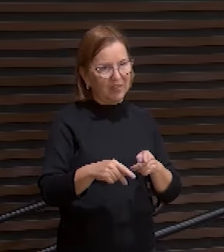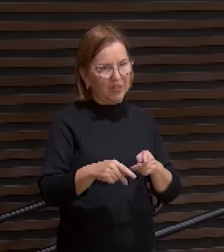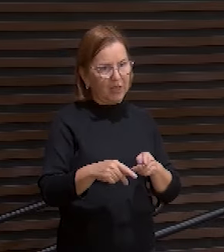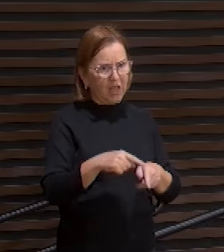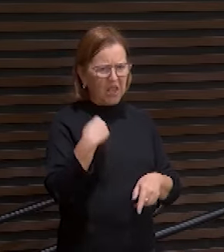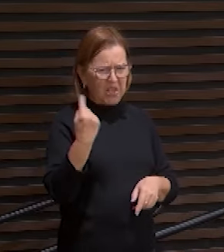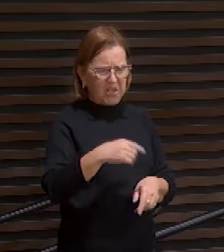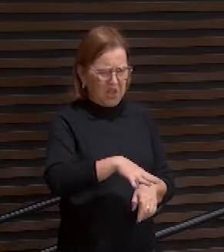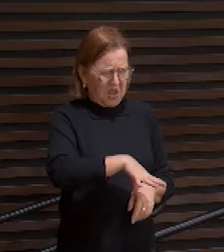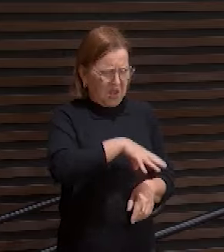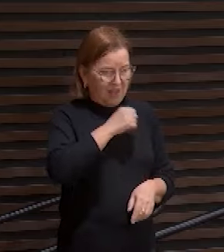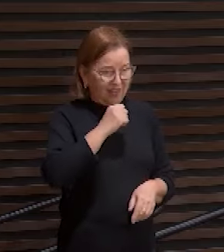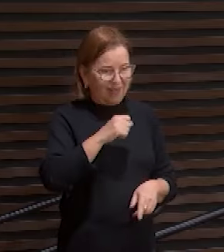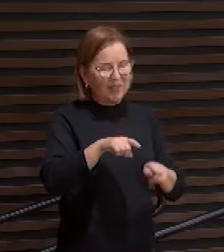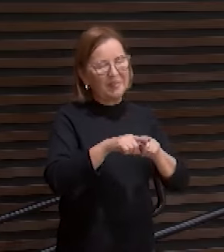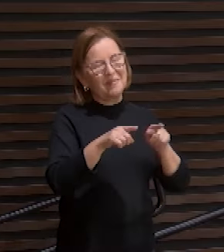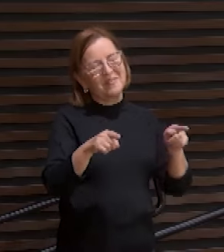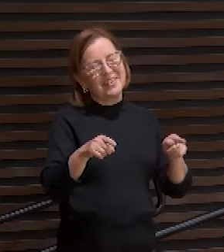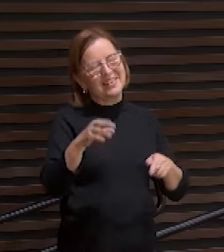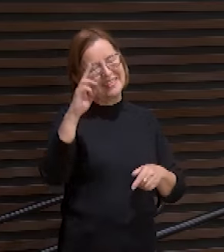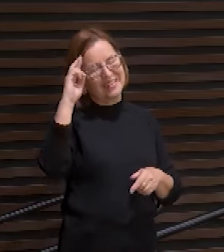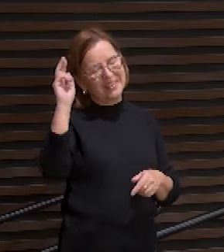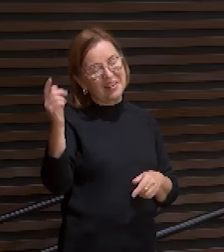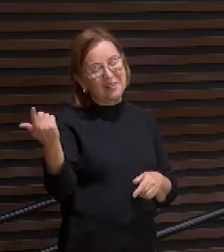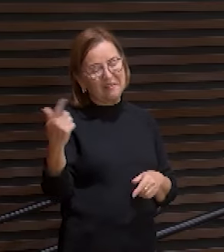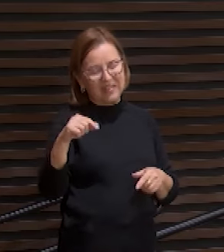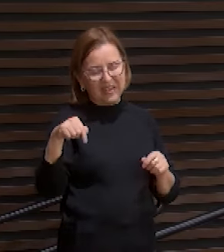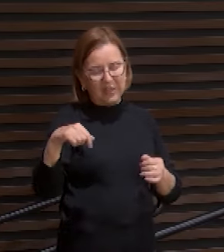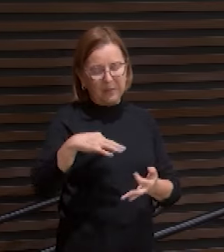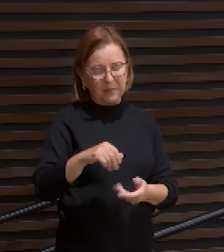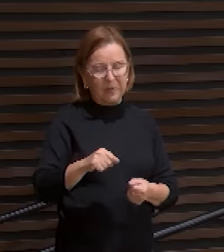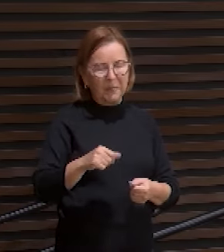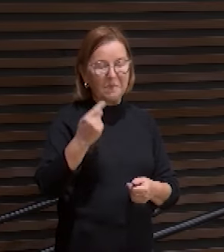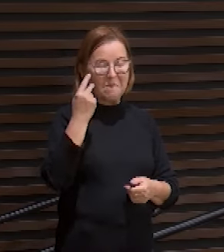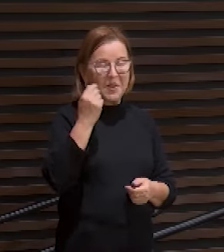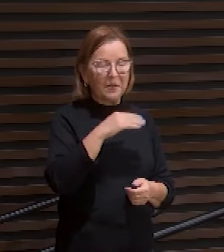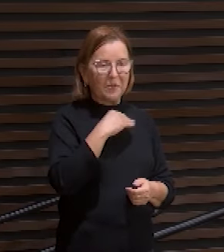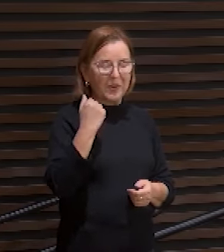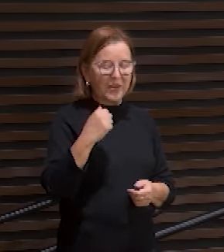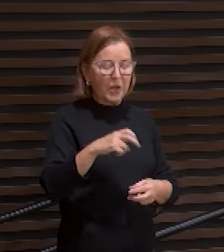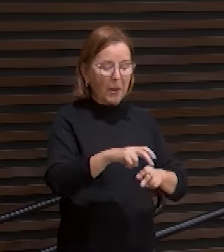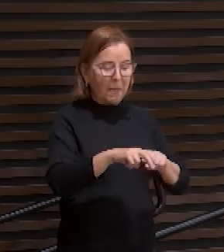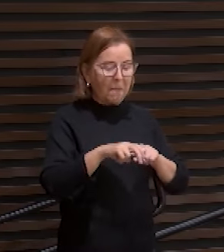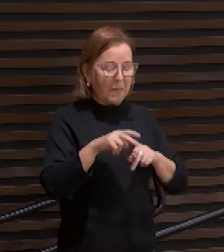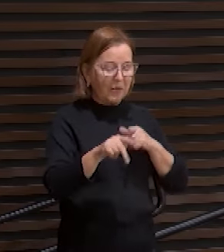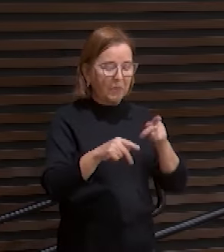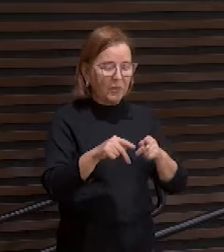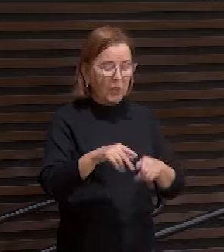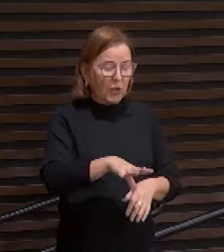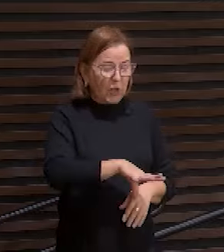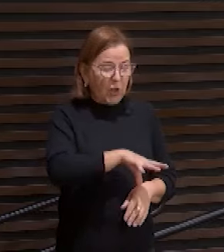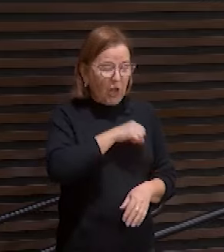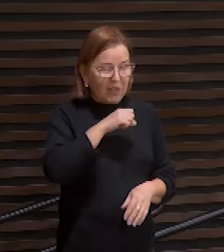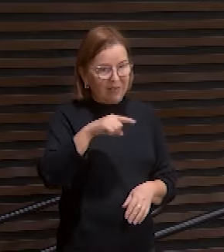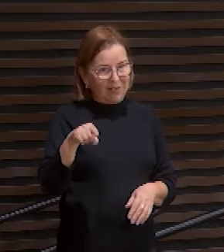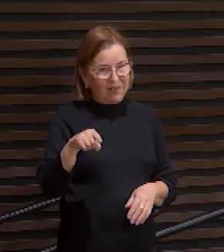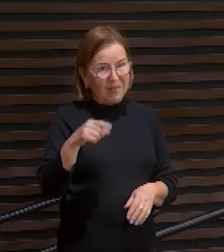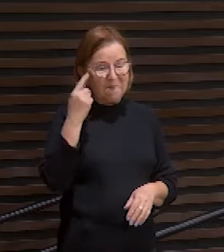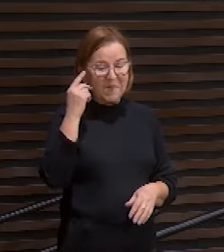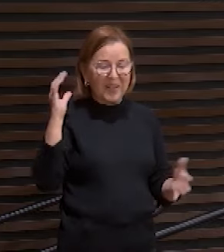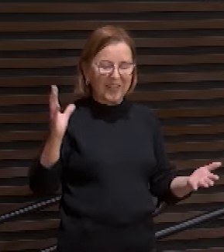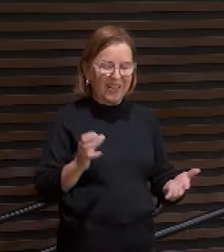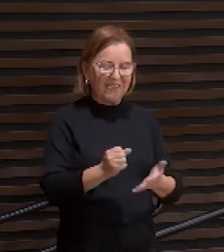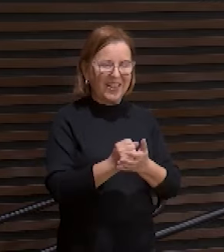mas ele veio até este mundo para morrer por aqueles que o odiavam a fim de salvá-los